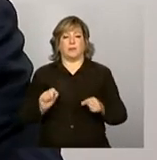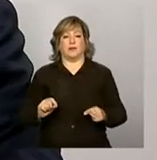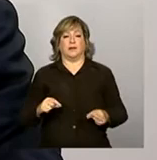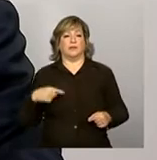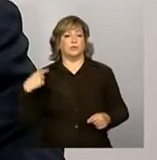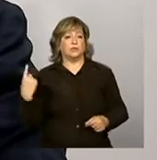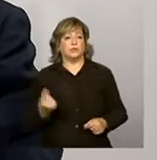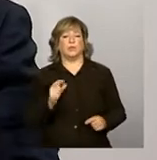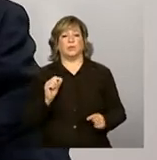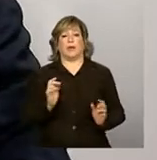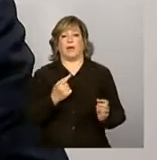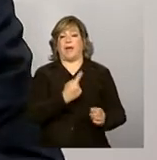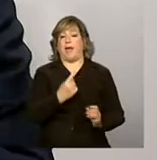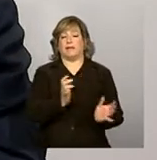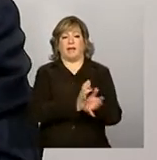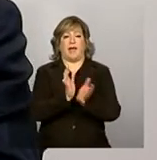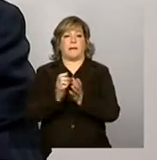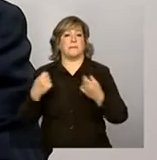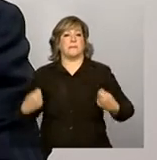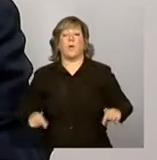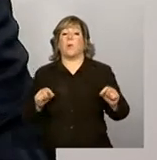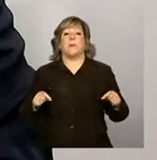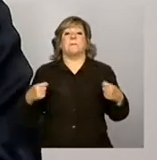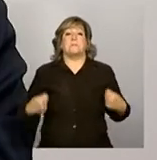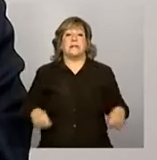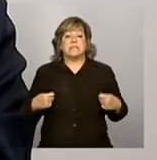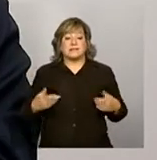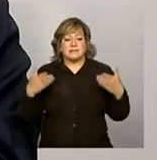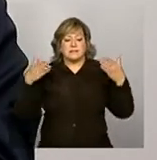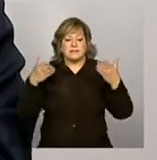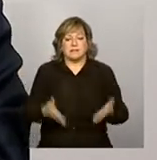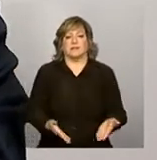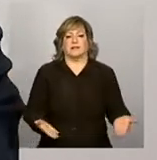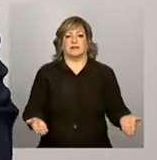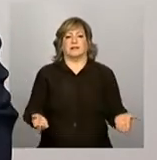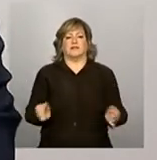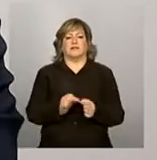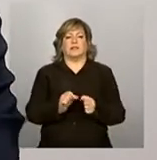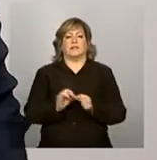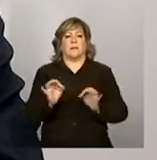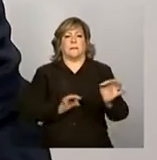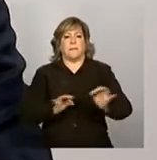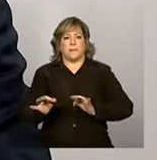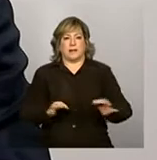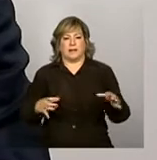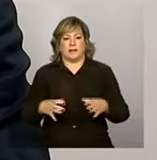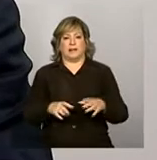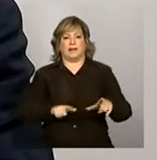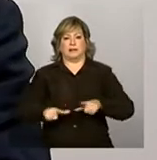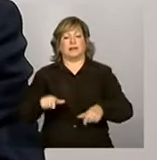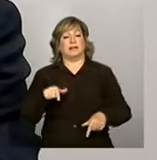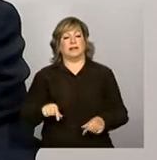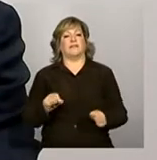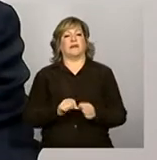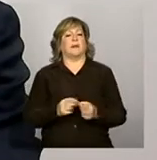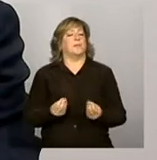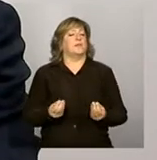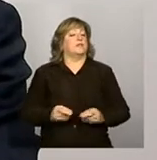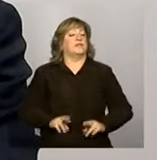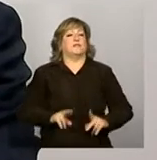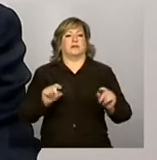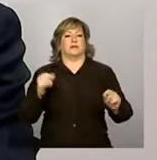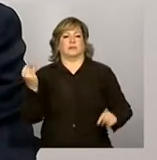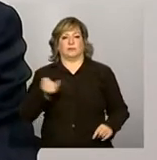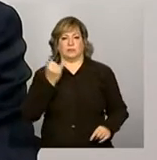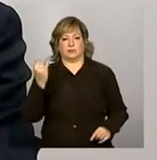área precisa, o que precisa ser atacado, montar um plano conjunto de ação, isso vai fazer muita diferença